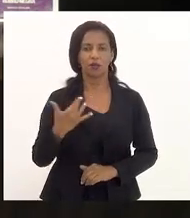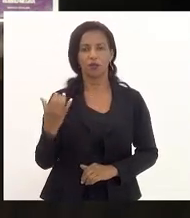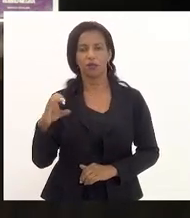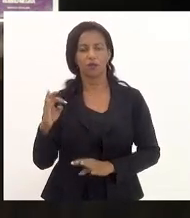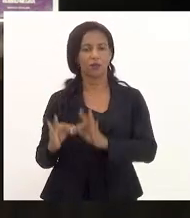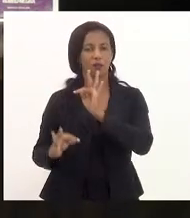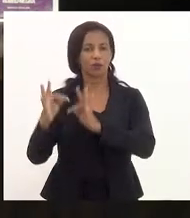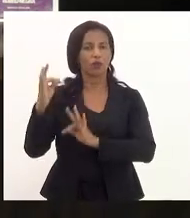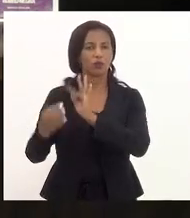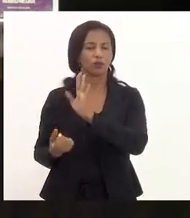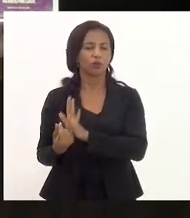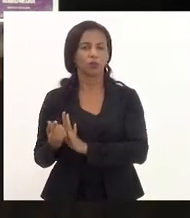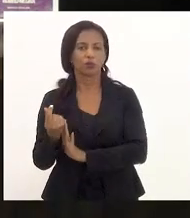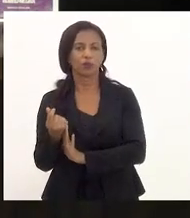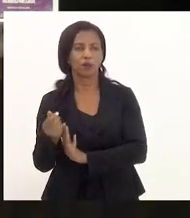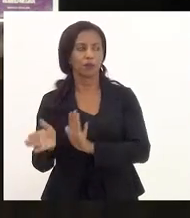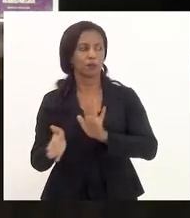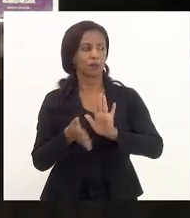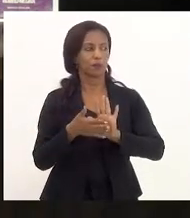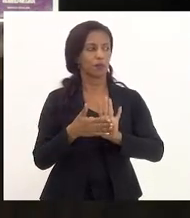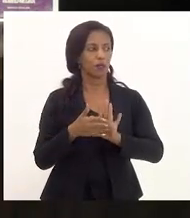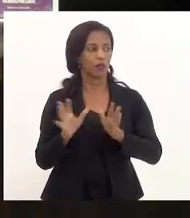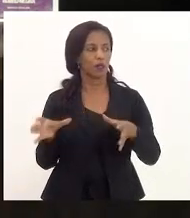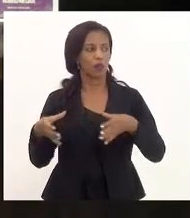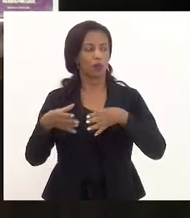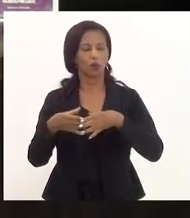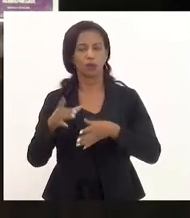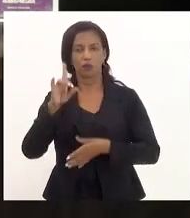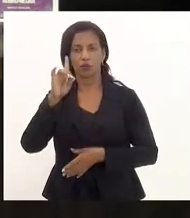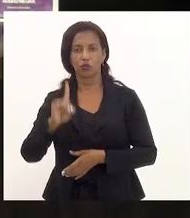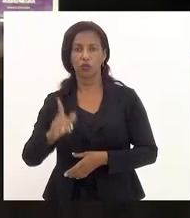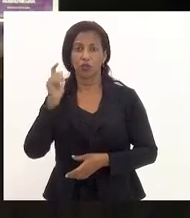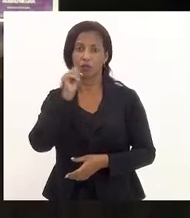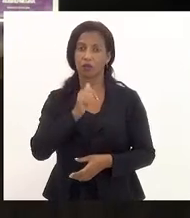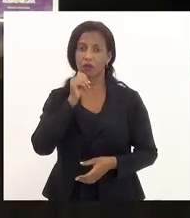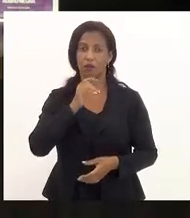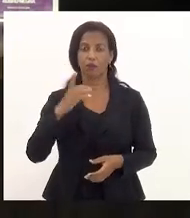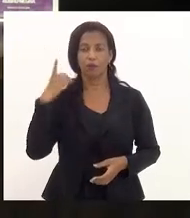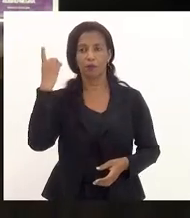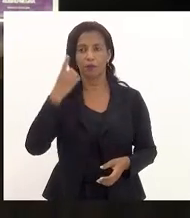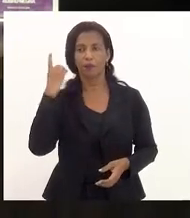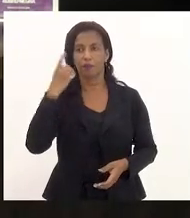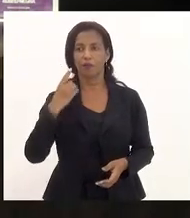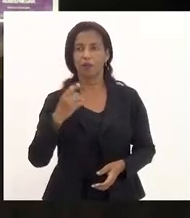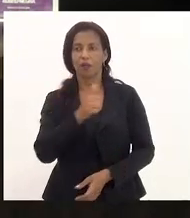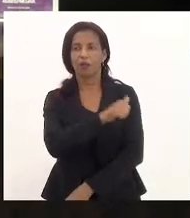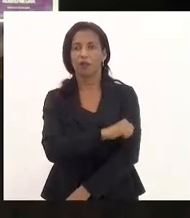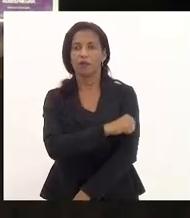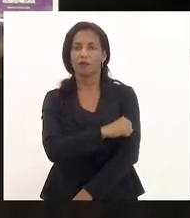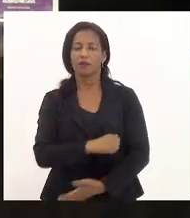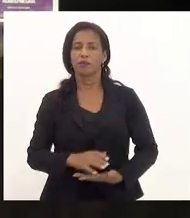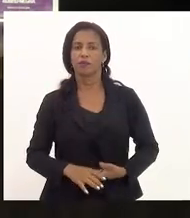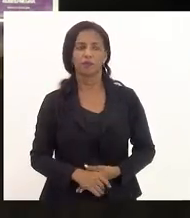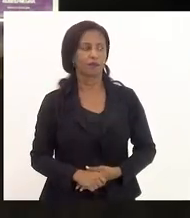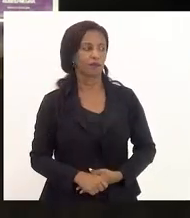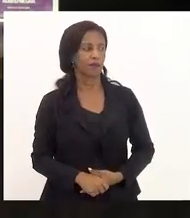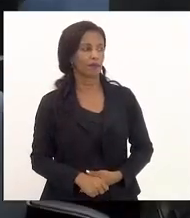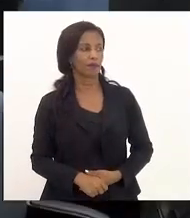Tecnologia e de Orçamento. Para emitir Pareceres pela Comissão de Defesa dos Direitos da Mulher, Deputada Enfermeira Reis Jane.